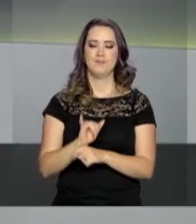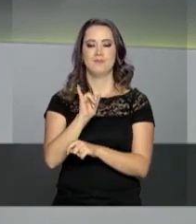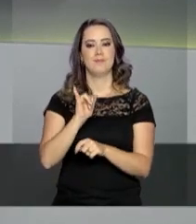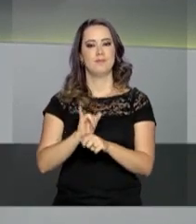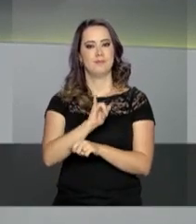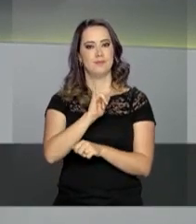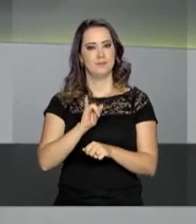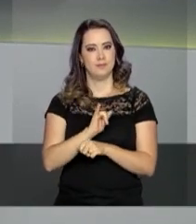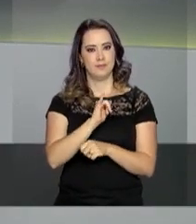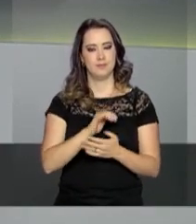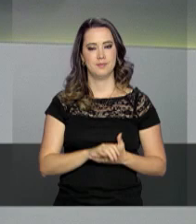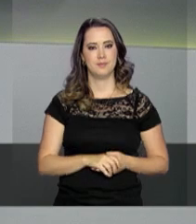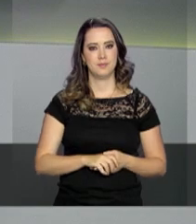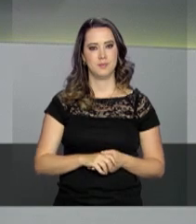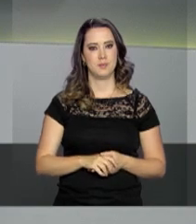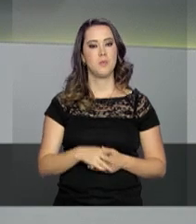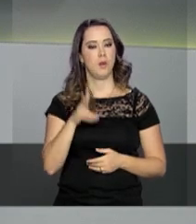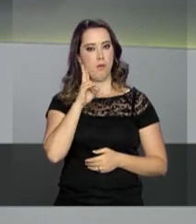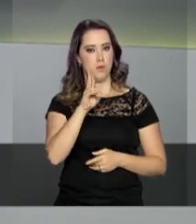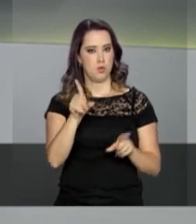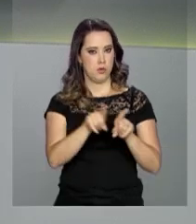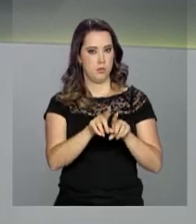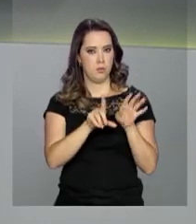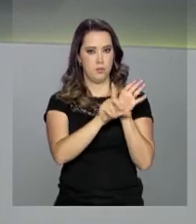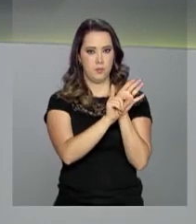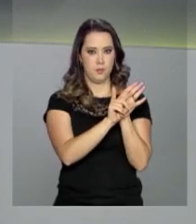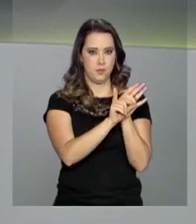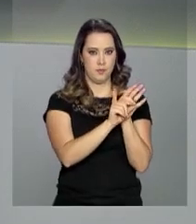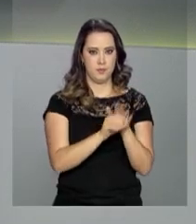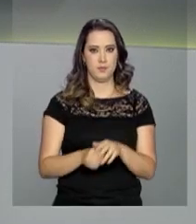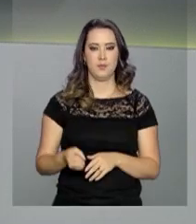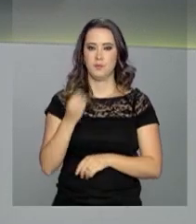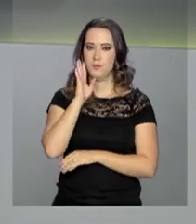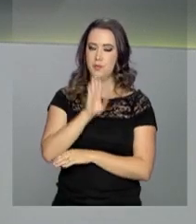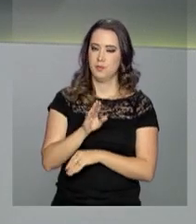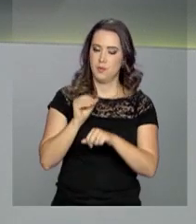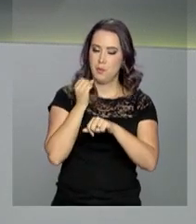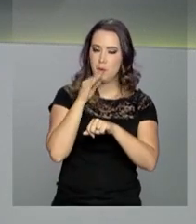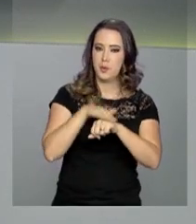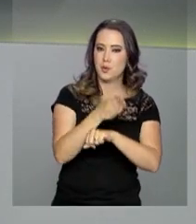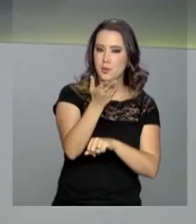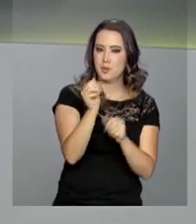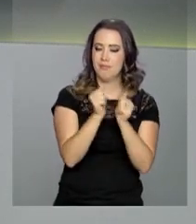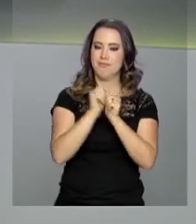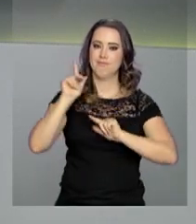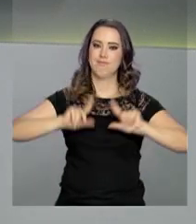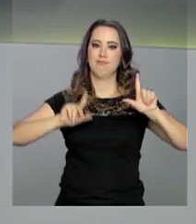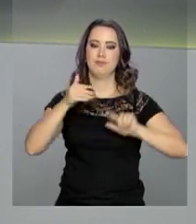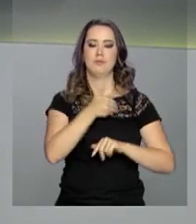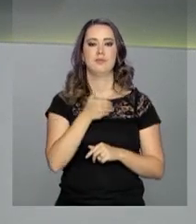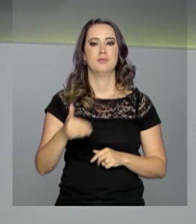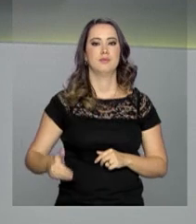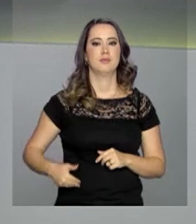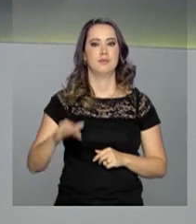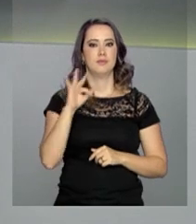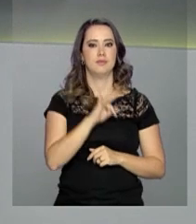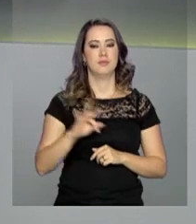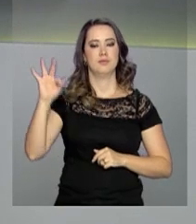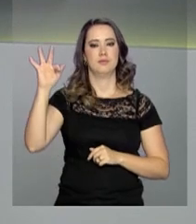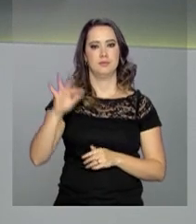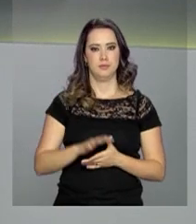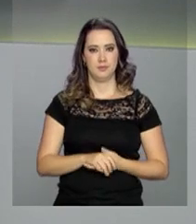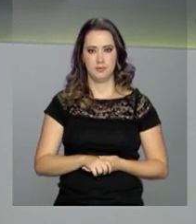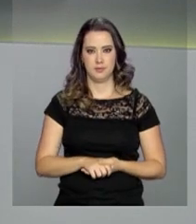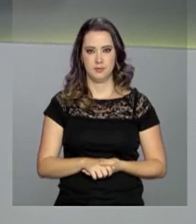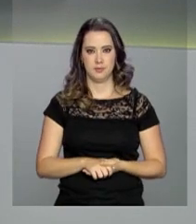disponíveis em nosso canal no YouTube. Acesse também o nosso perfil no Twitter. Uma boa noite para você e continue com a gente aqui na NBR, a TV